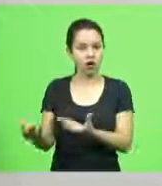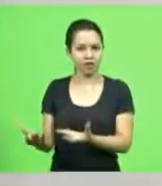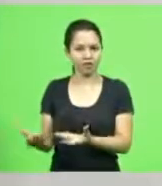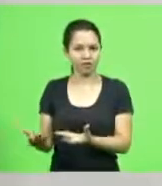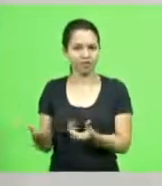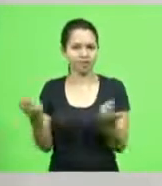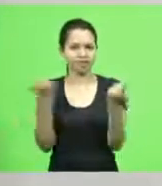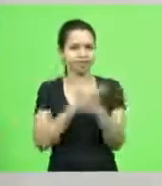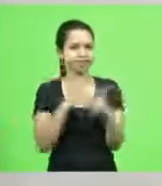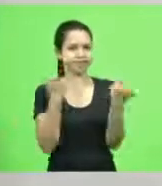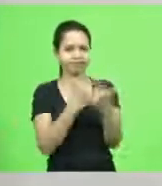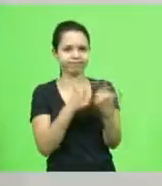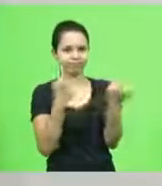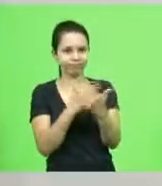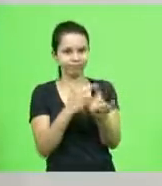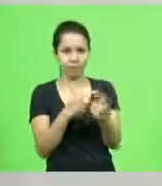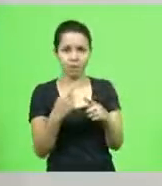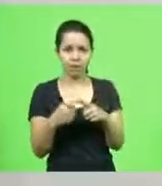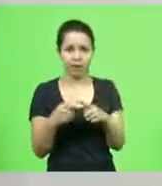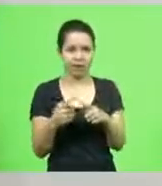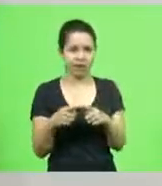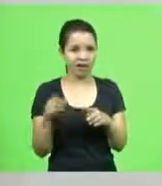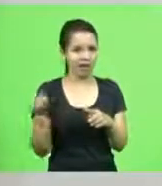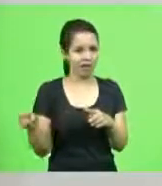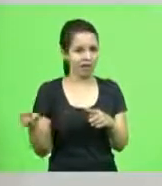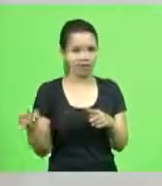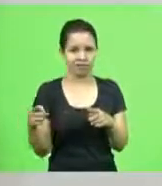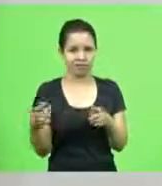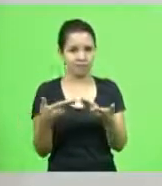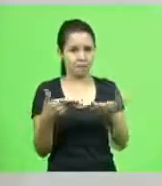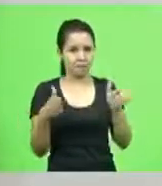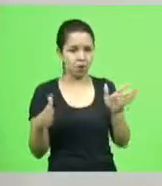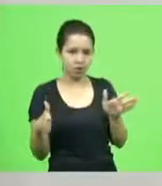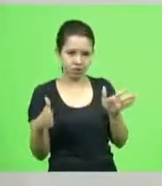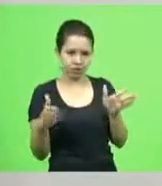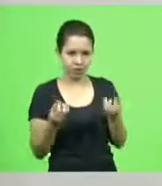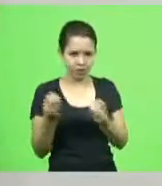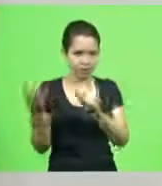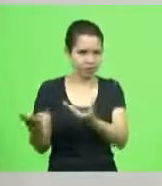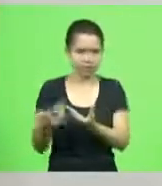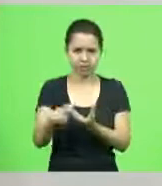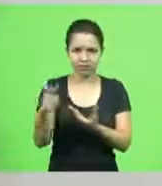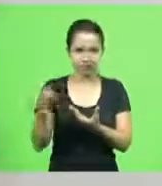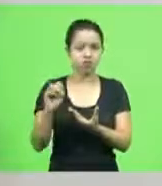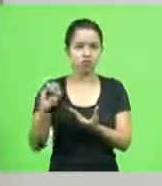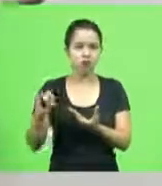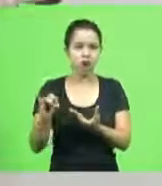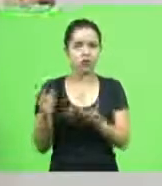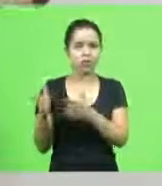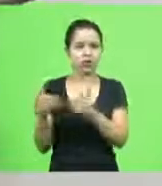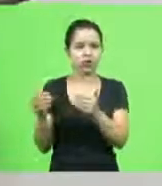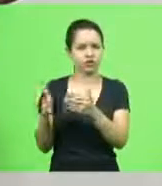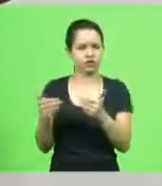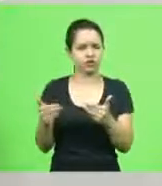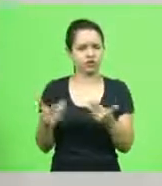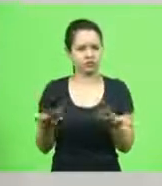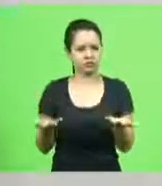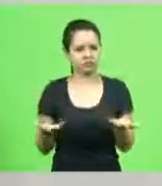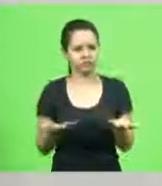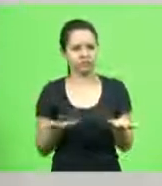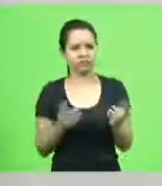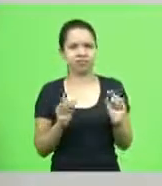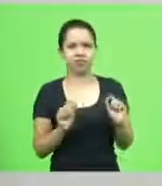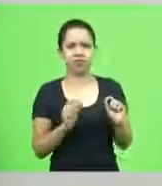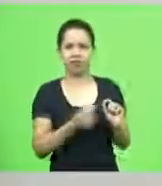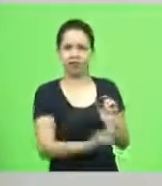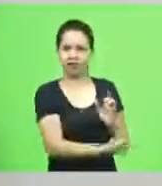porta para oferecer dinheiro em Brasília lá em Brasília só tem porta para pedir dinheiro porque ninguém nem sabia o que fazer quando o governador